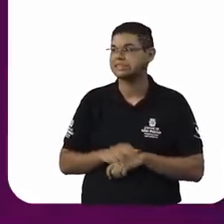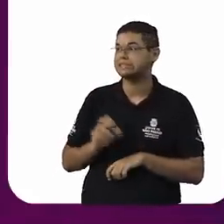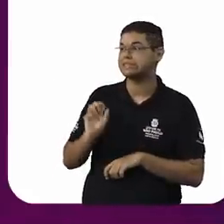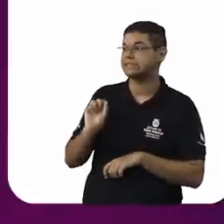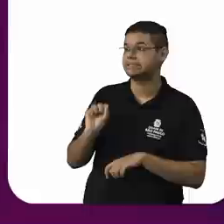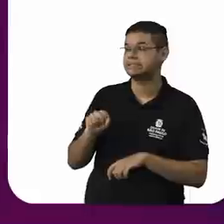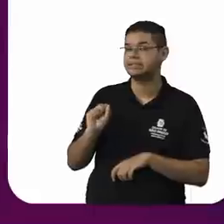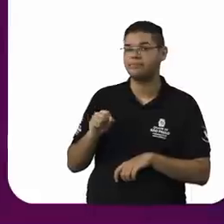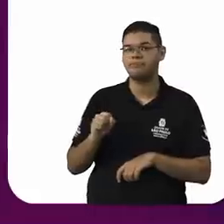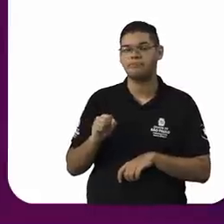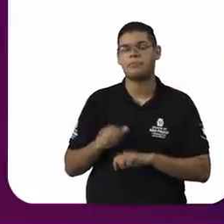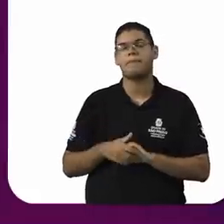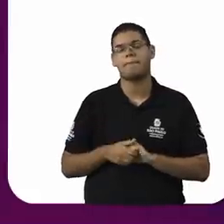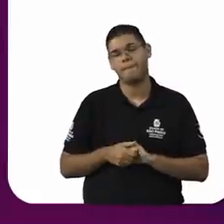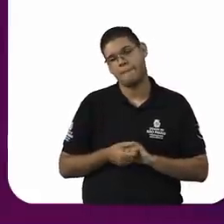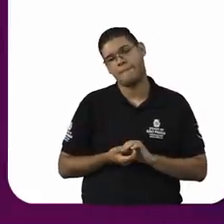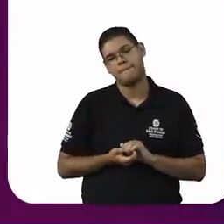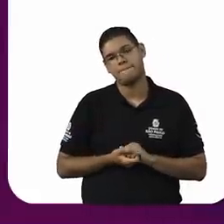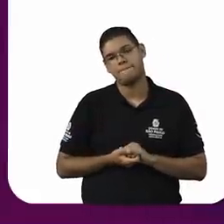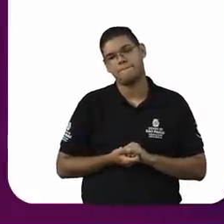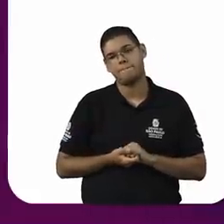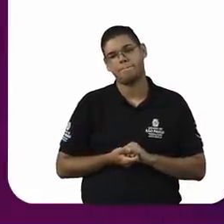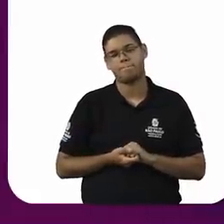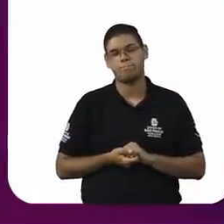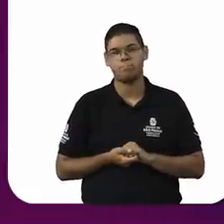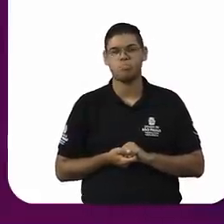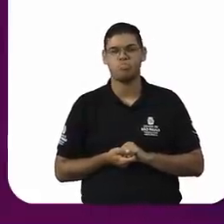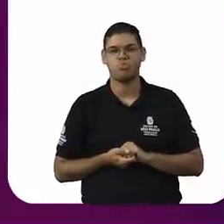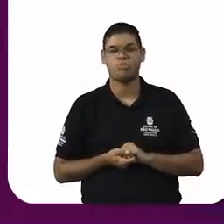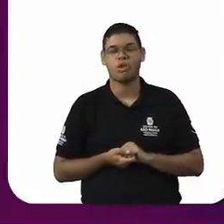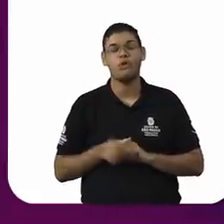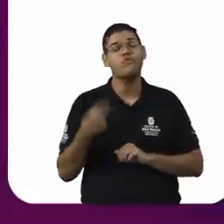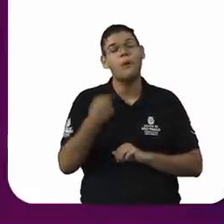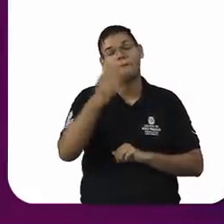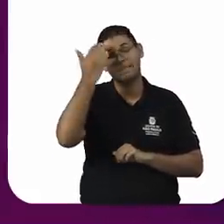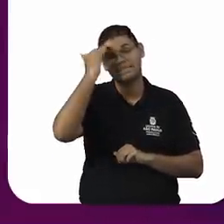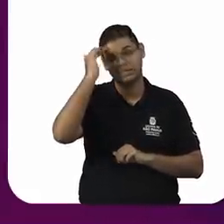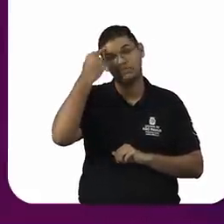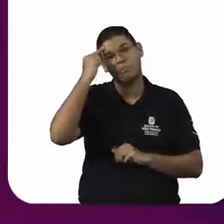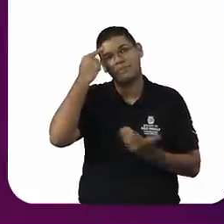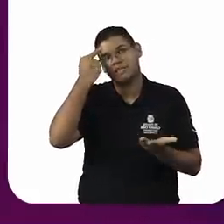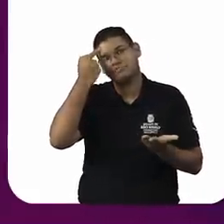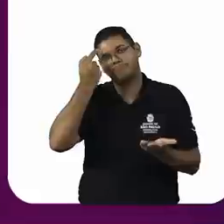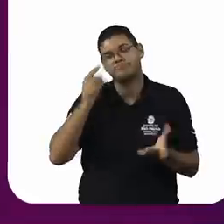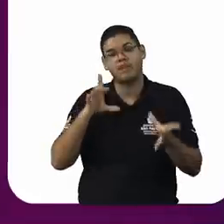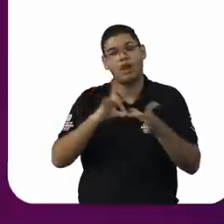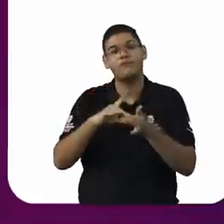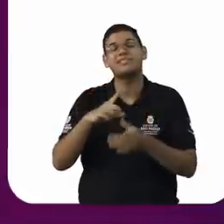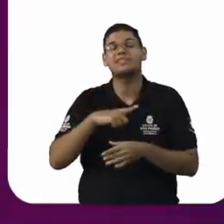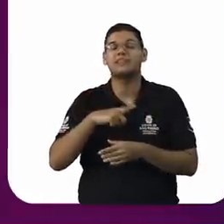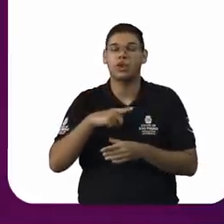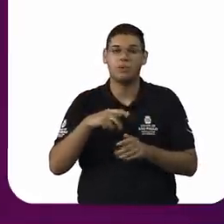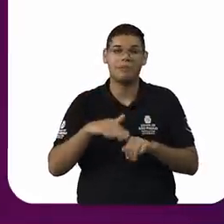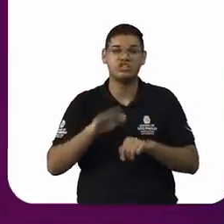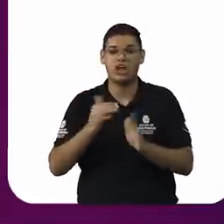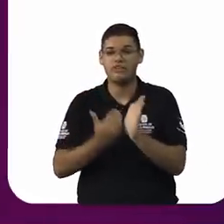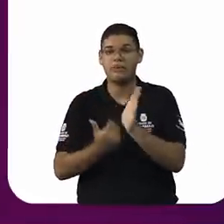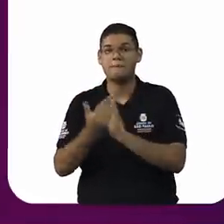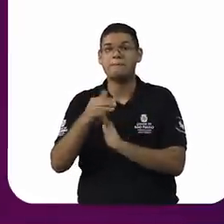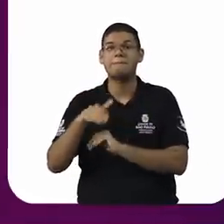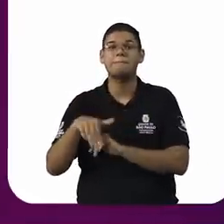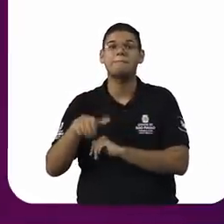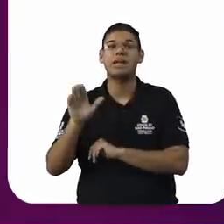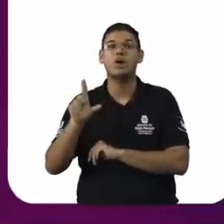Na verdade, a intolerância, se a gente pensar, vamos pensar, você tem uma chave maior, uma chave maior que é a